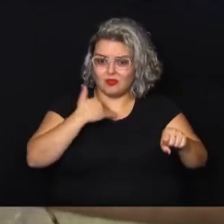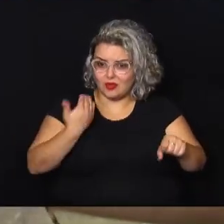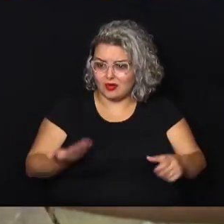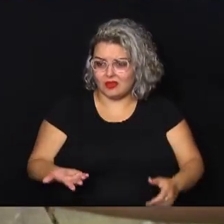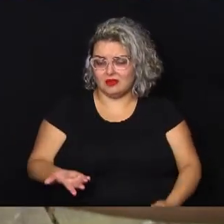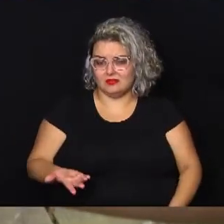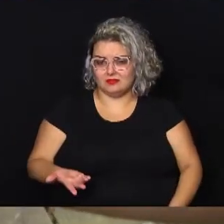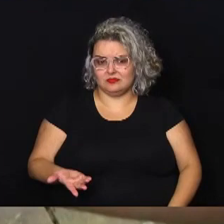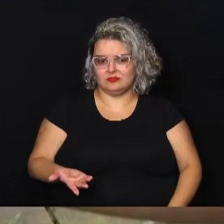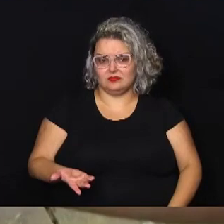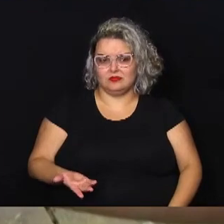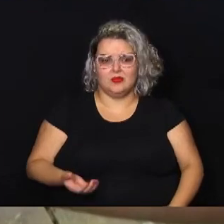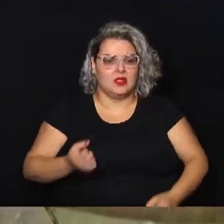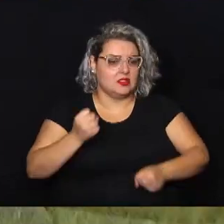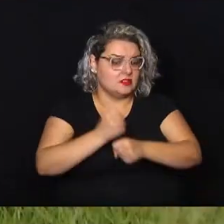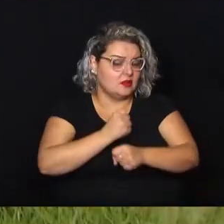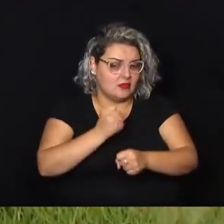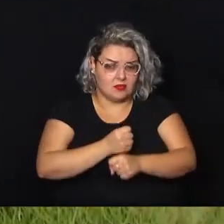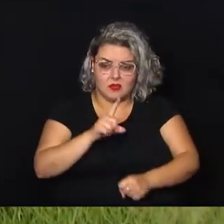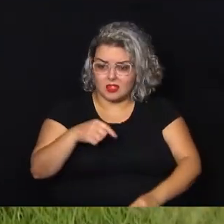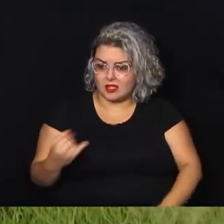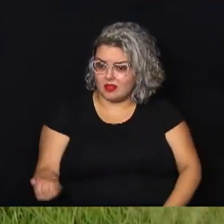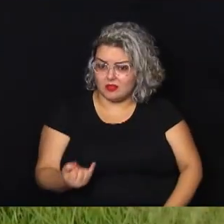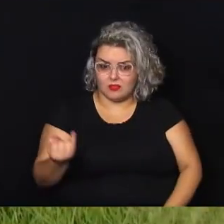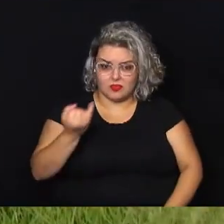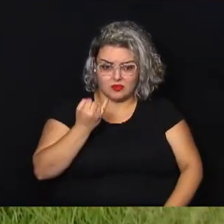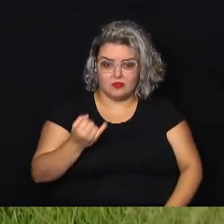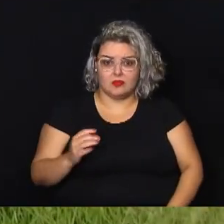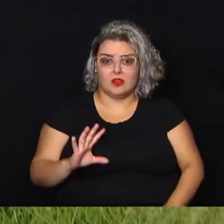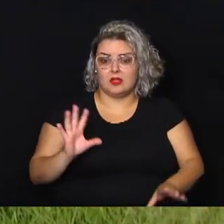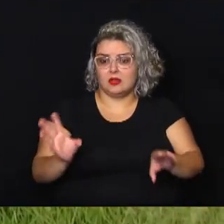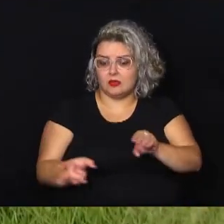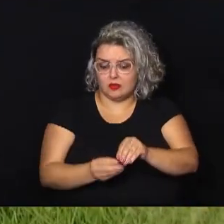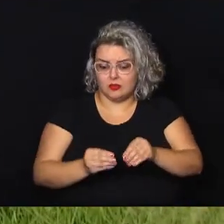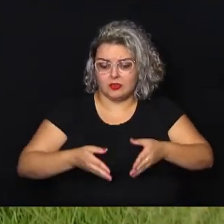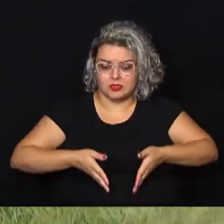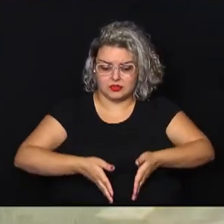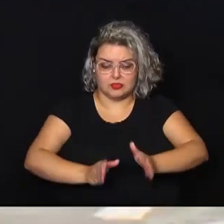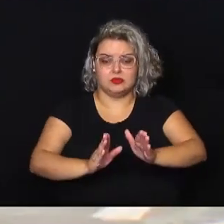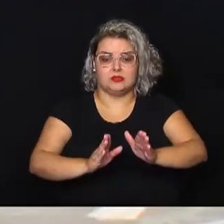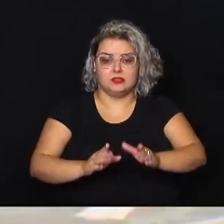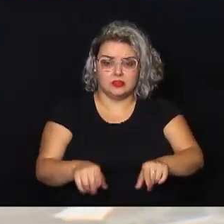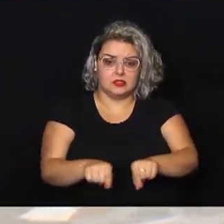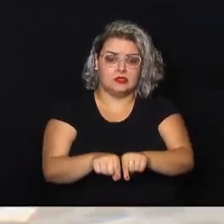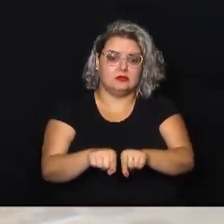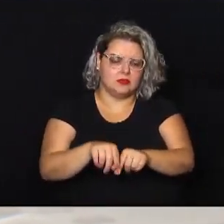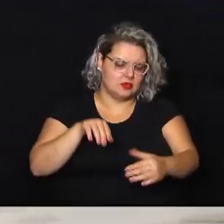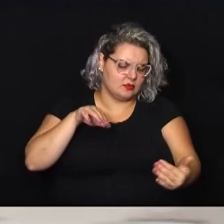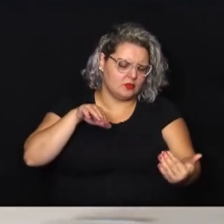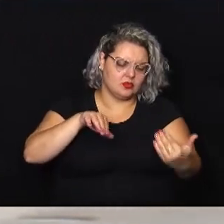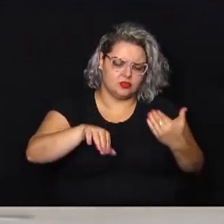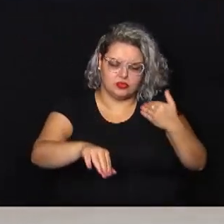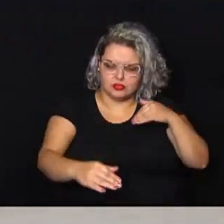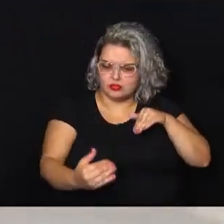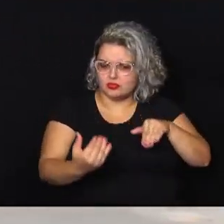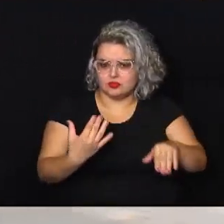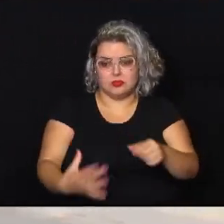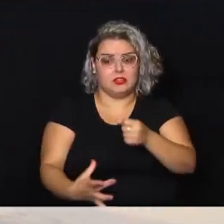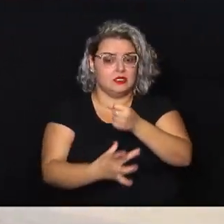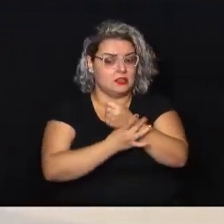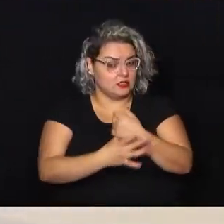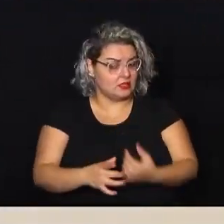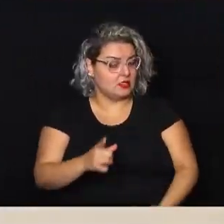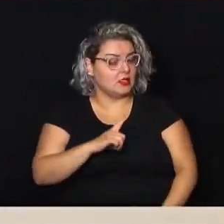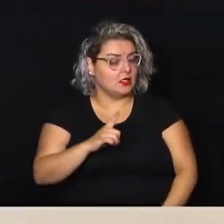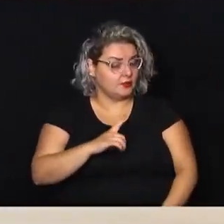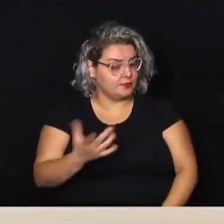A obra é fundamental para a conclusão do corredor e, principalmente, para a fluidez do trânsito, para dar segurança ao